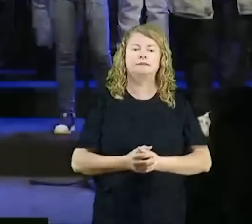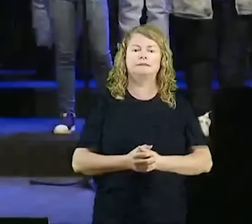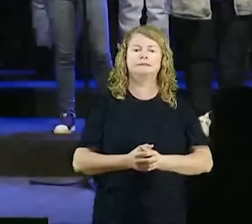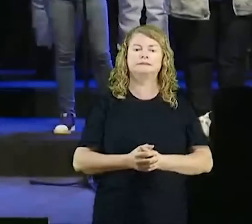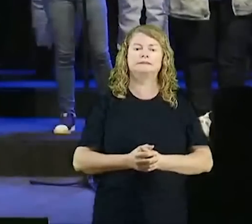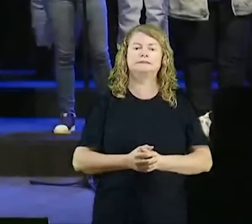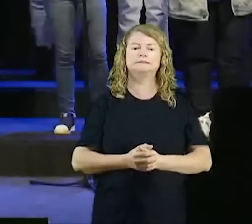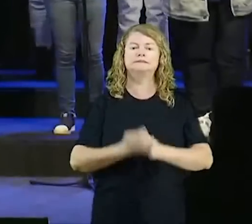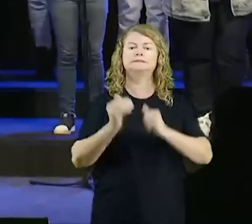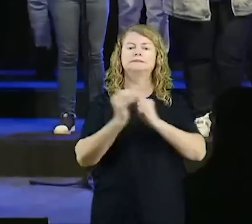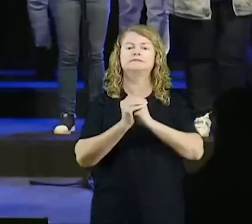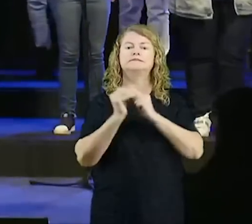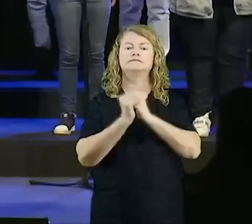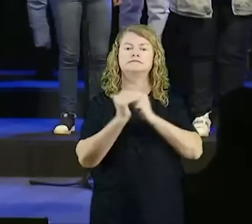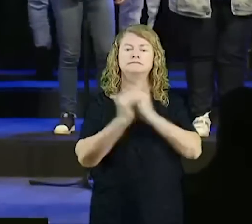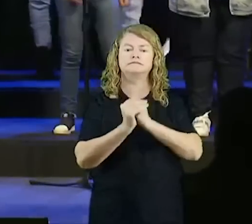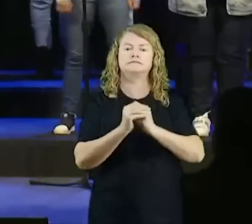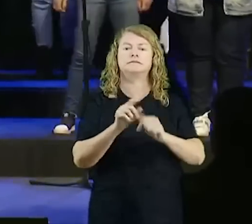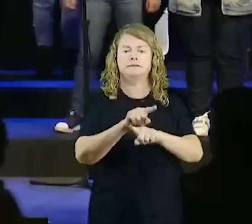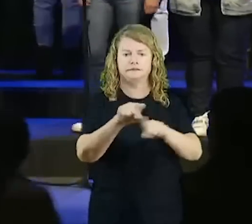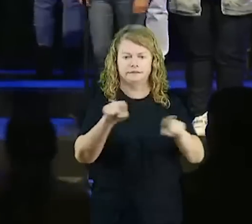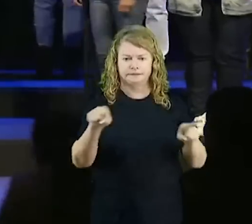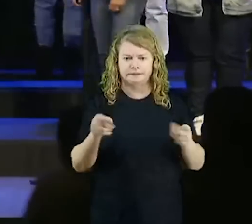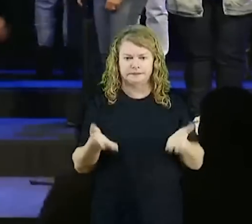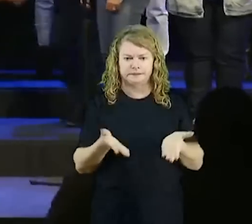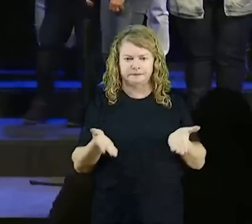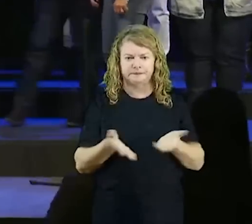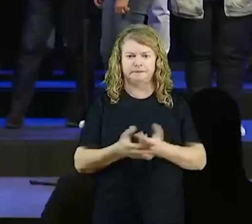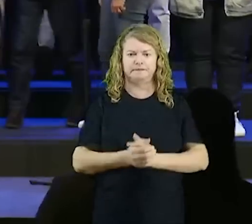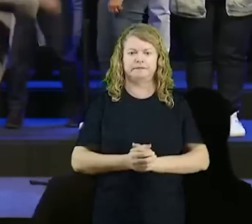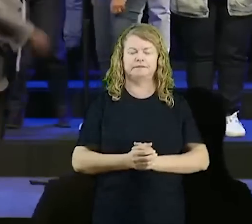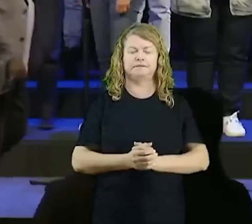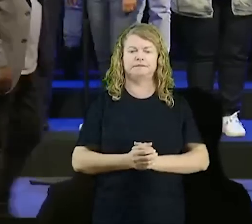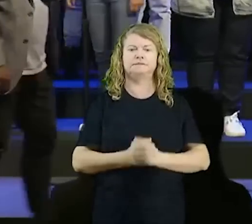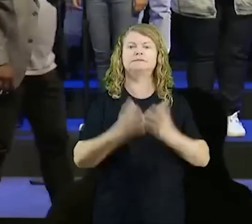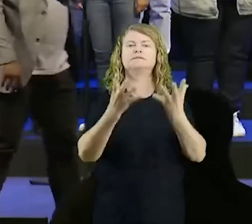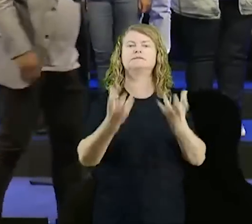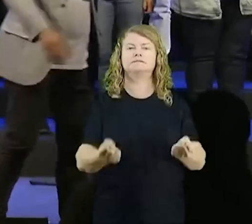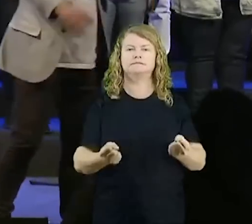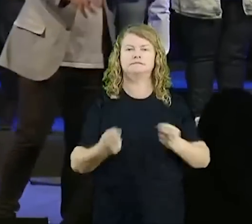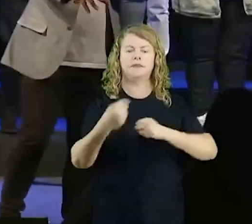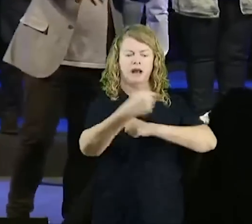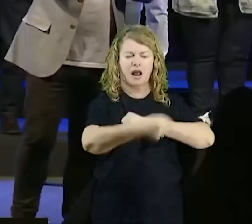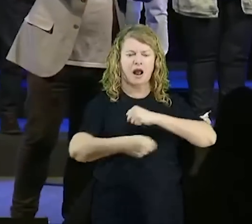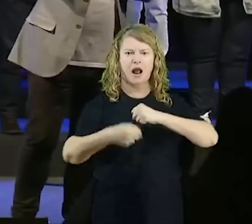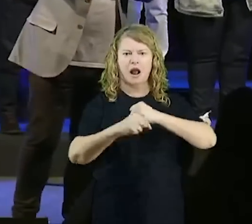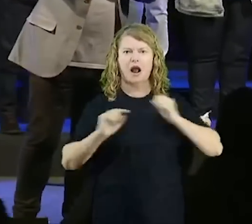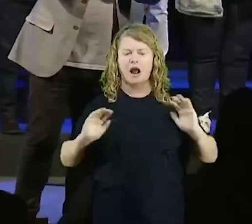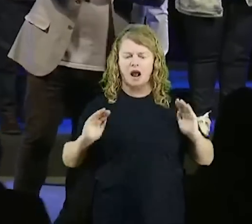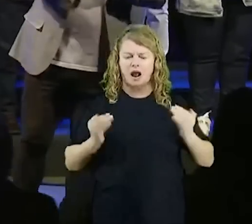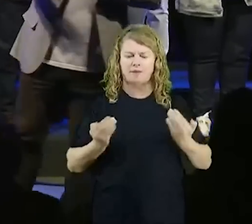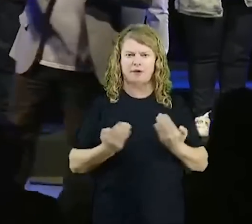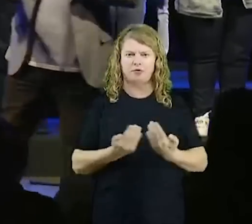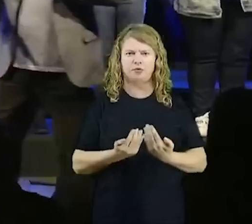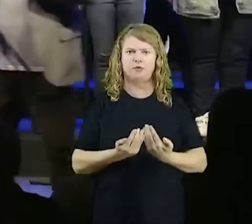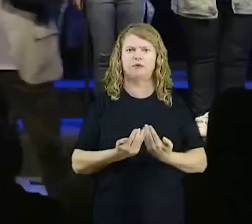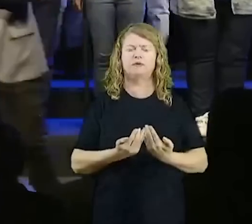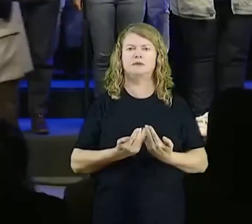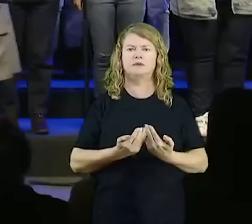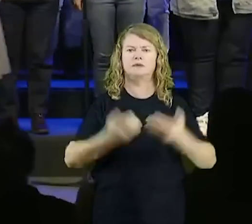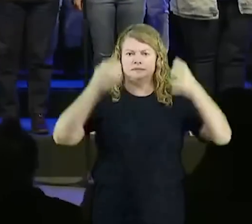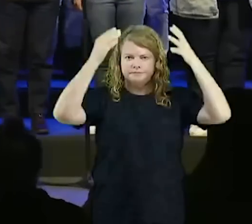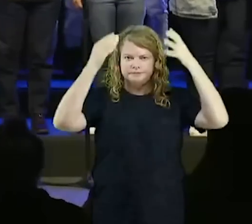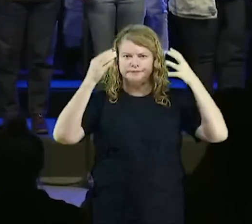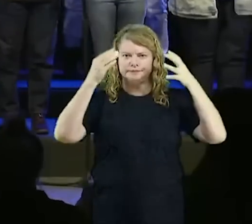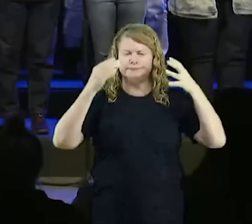eu vou orar, por você agora, que você receba a armadura do Senhor, ó, vou nem fazer apelo aqui,